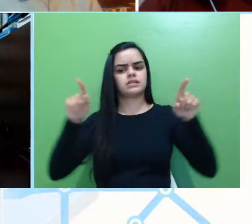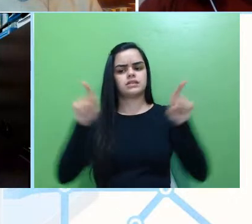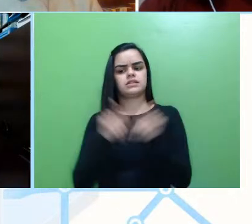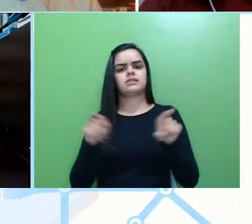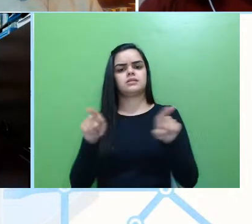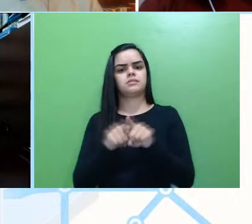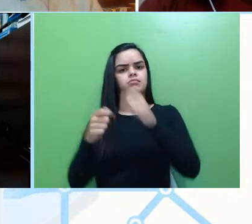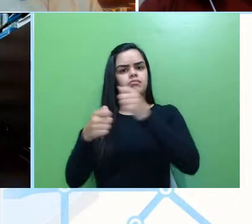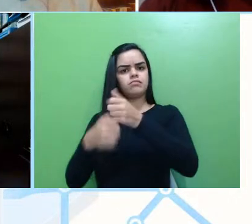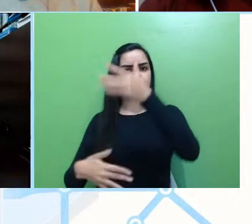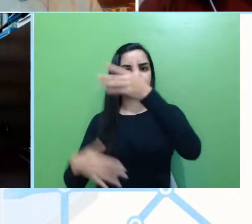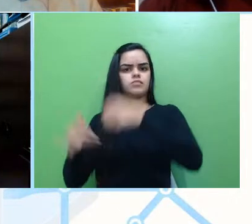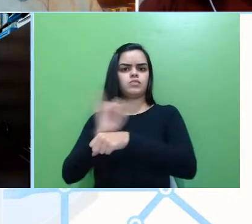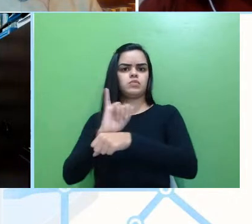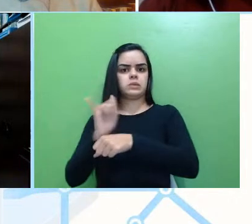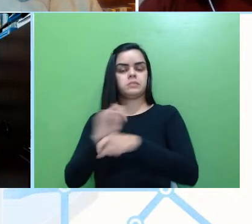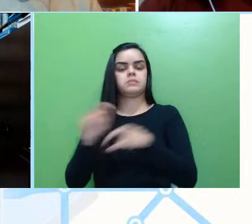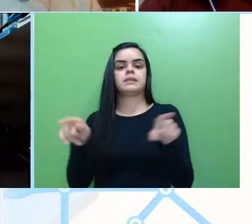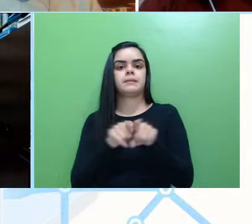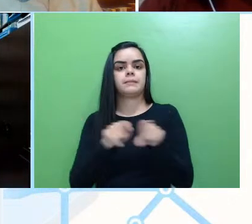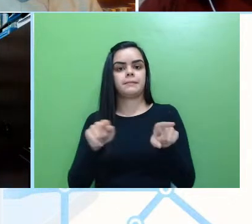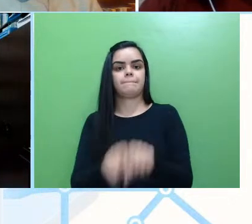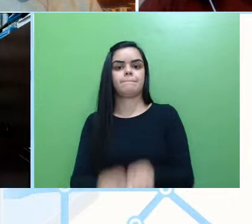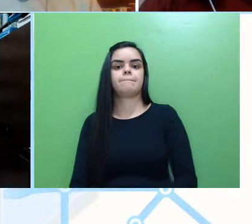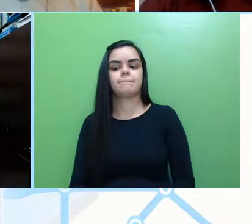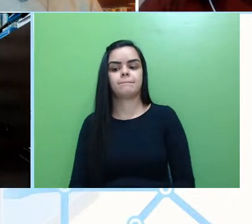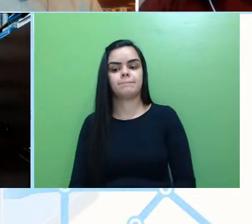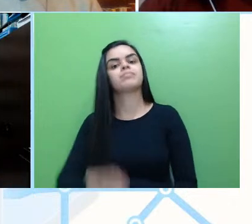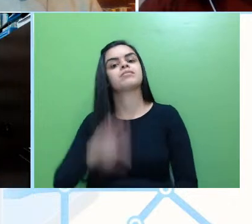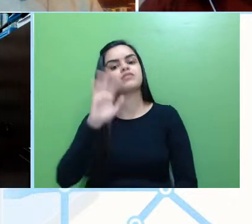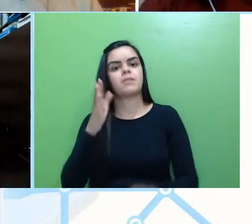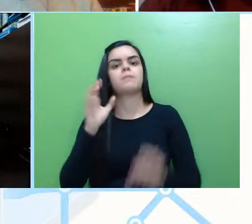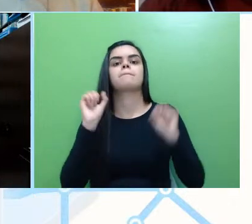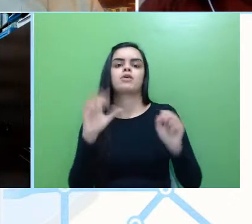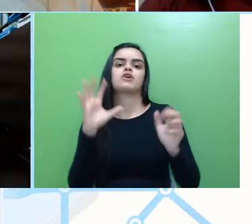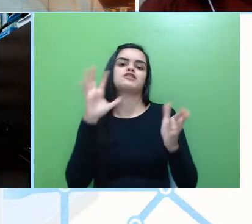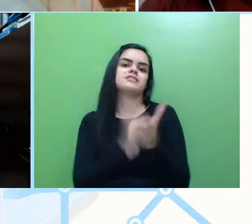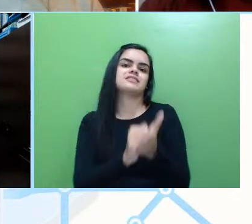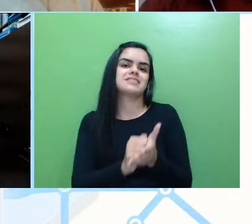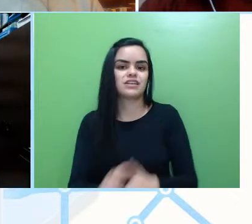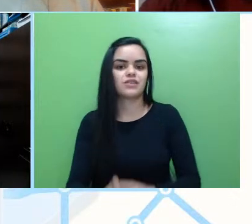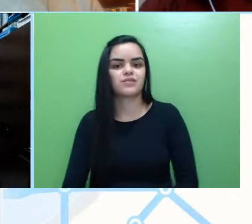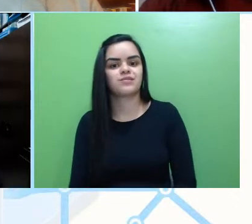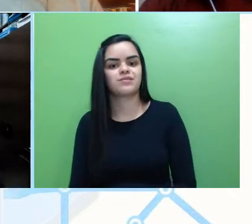chat do YouTube, já podem fazer a inscrição para o evento.